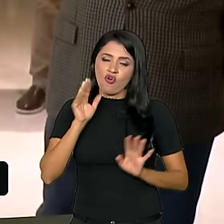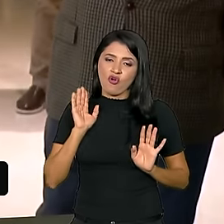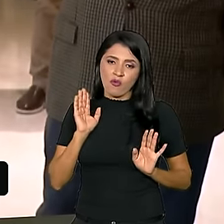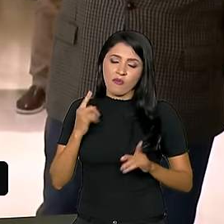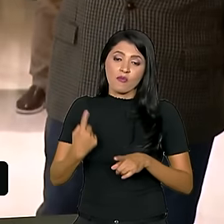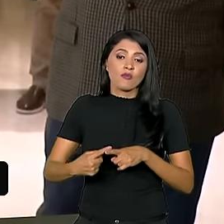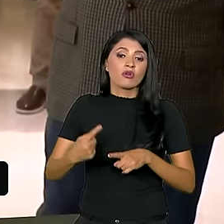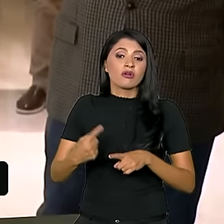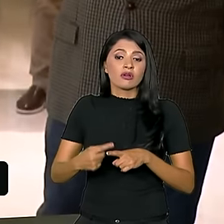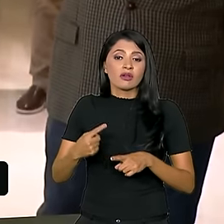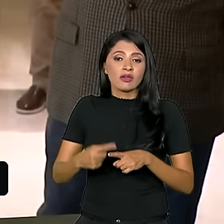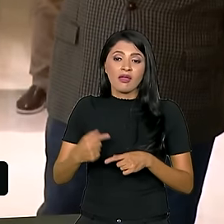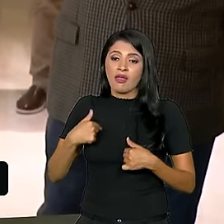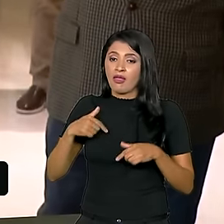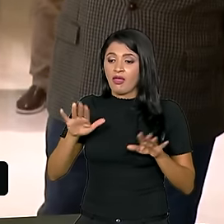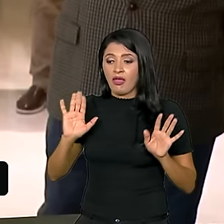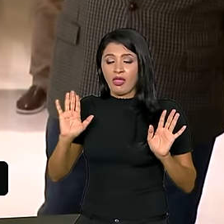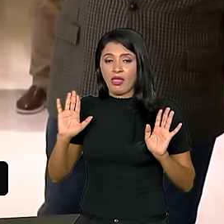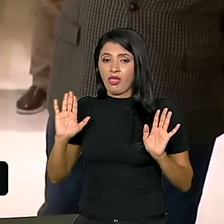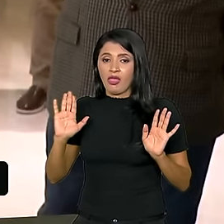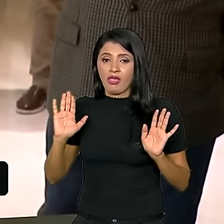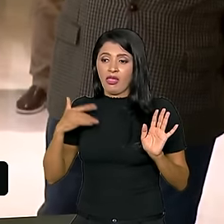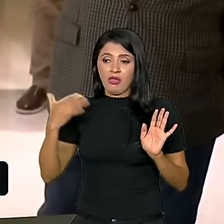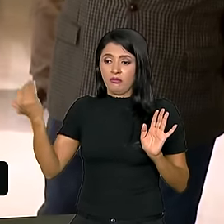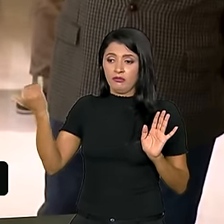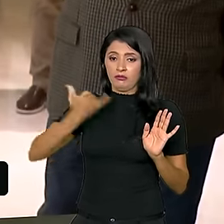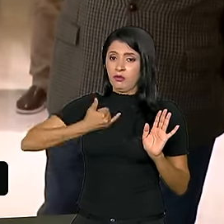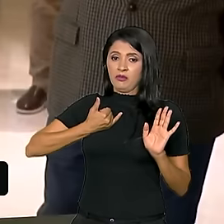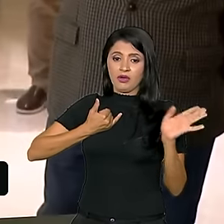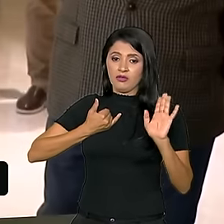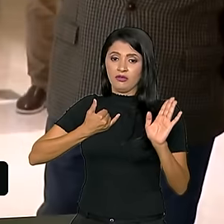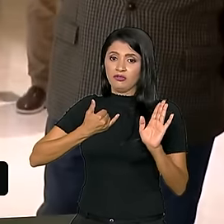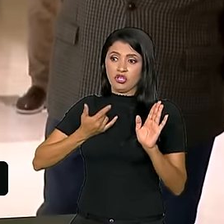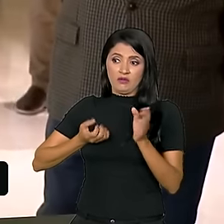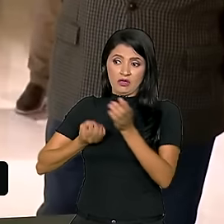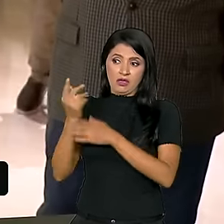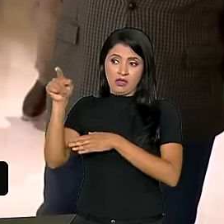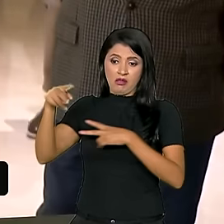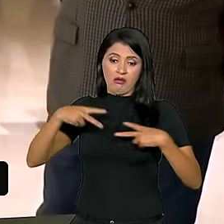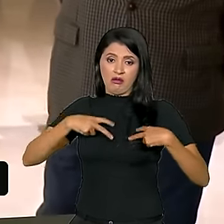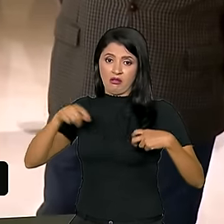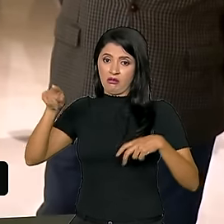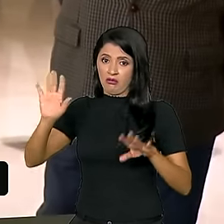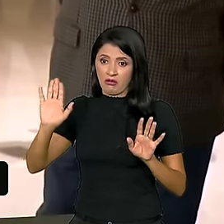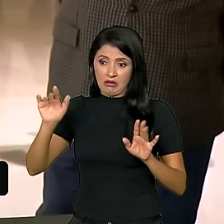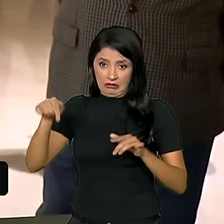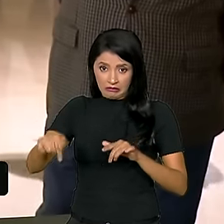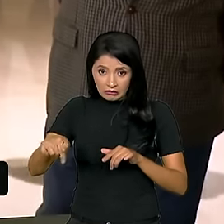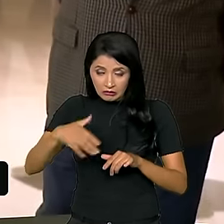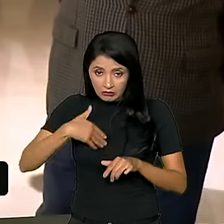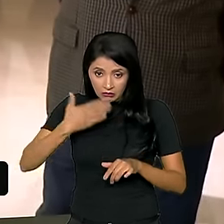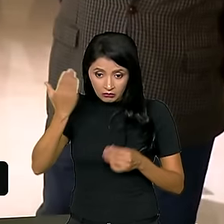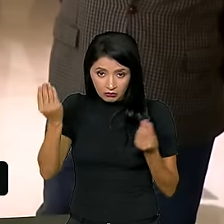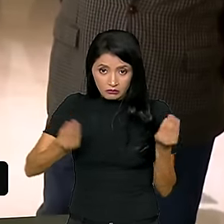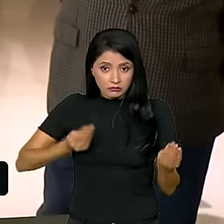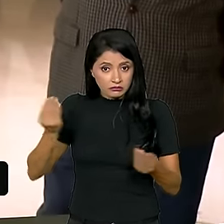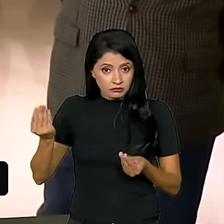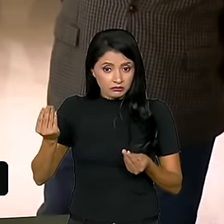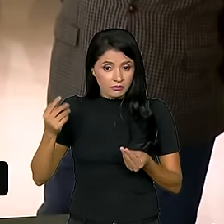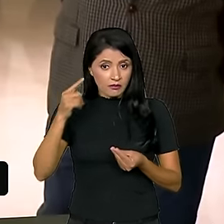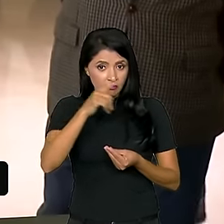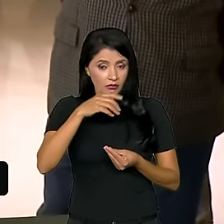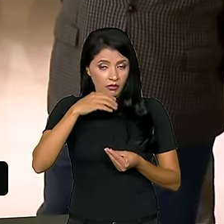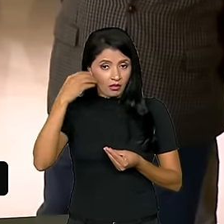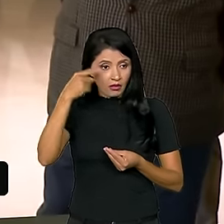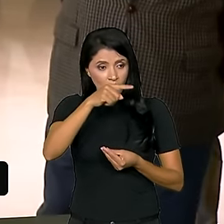porque eu não fui informado que a gente vai criar uma Petrobras aqui. Como a cabeça dele é muito